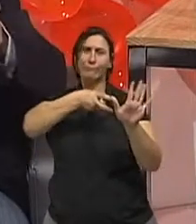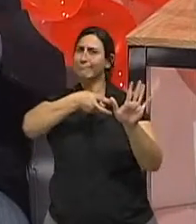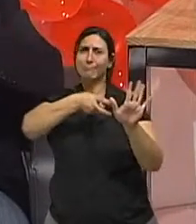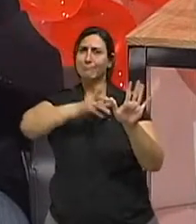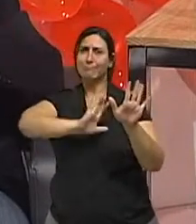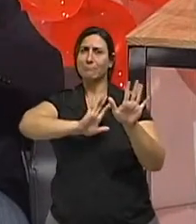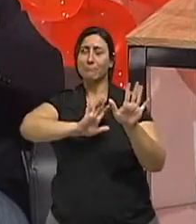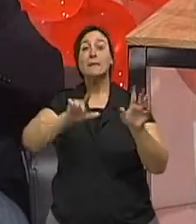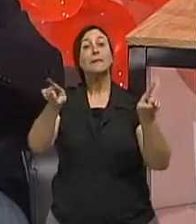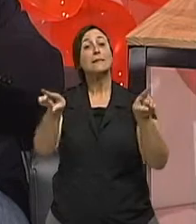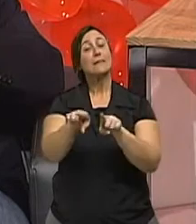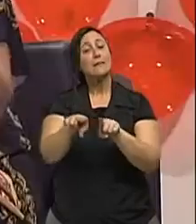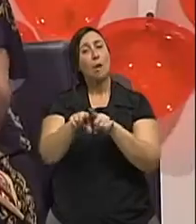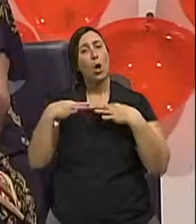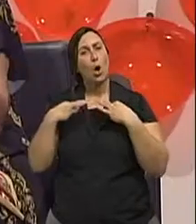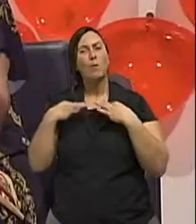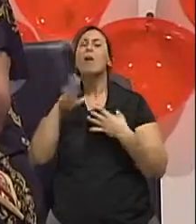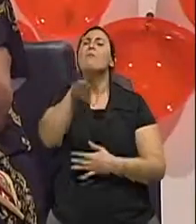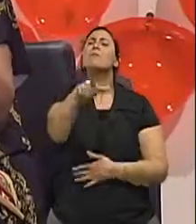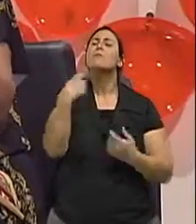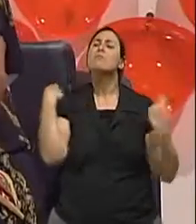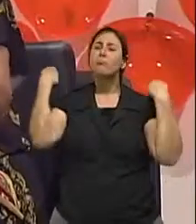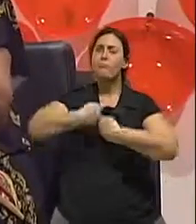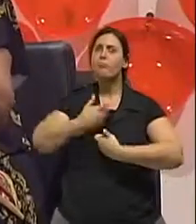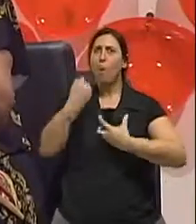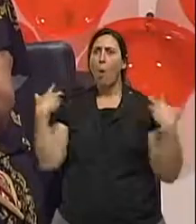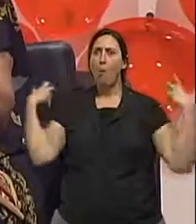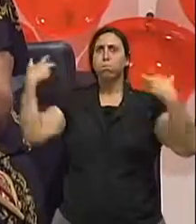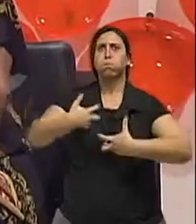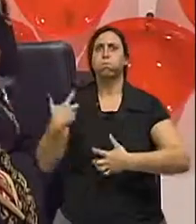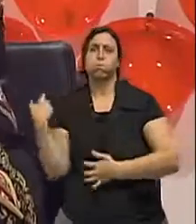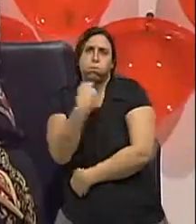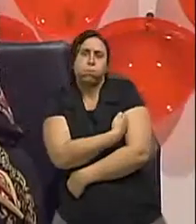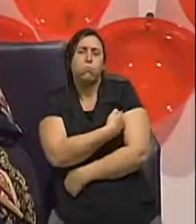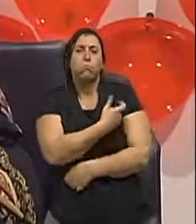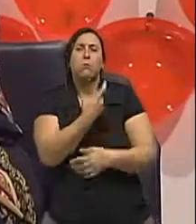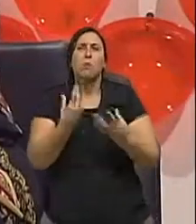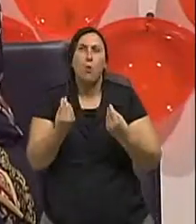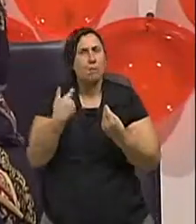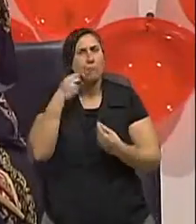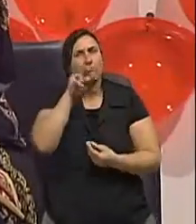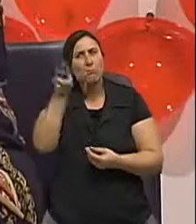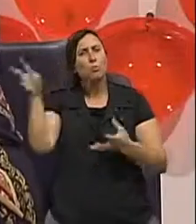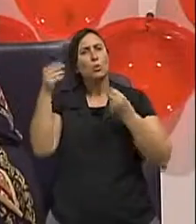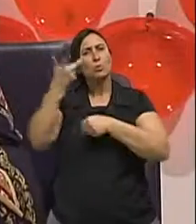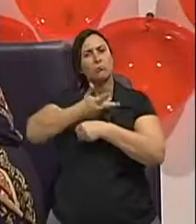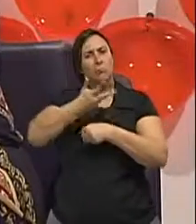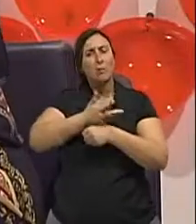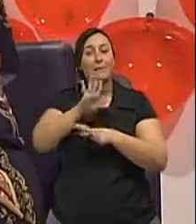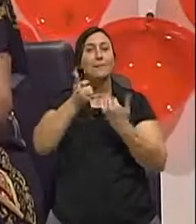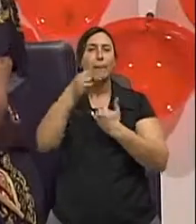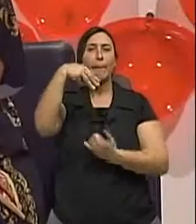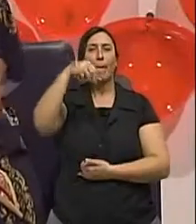Também é uma atitude importante. Se agasalhar demais, doutor, porque eu vejo principalmente os idosos, sabe? Começou em maio um